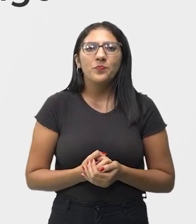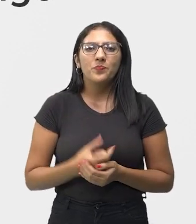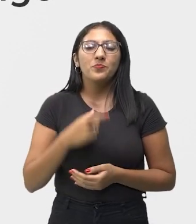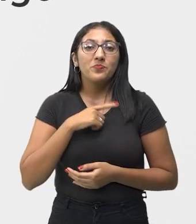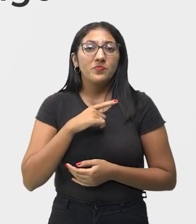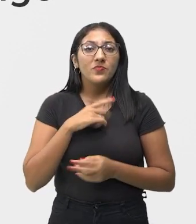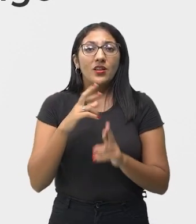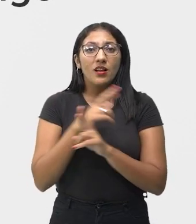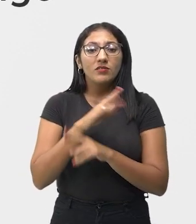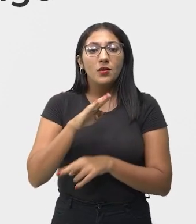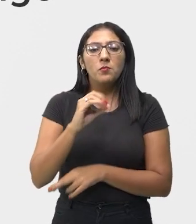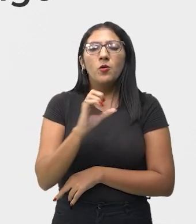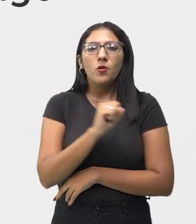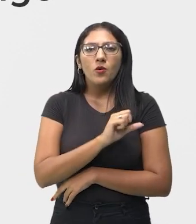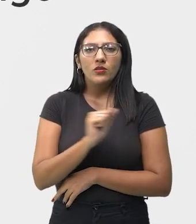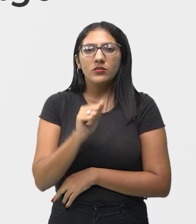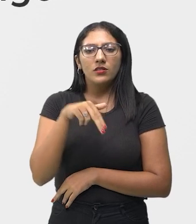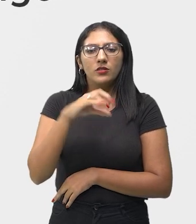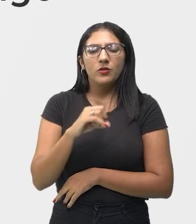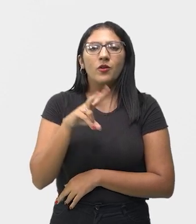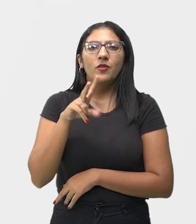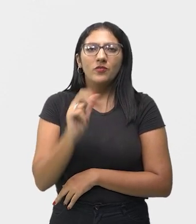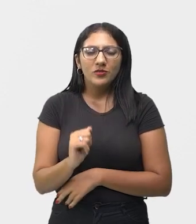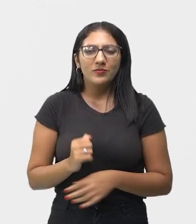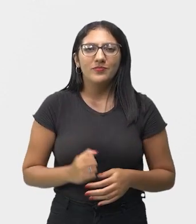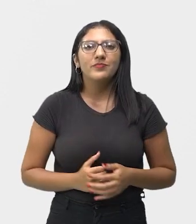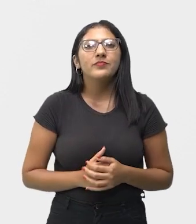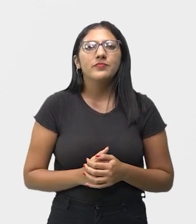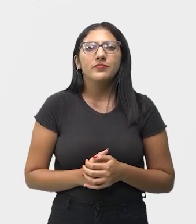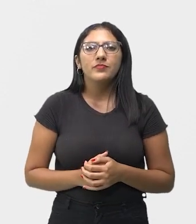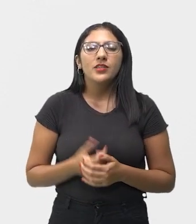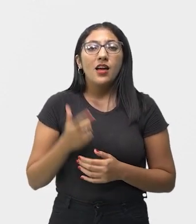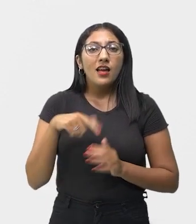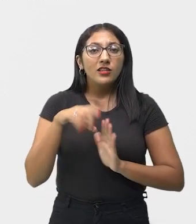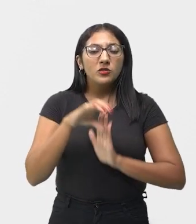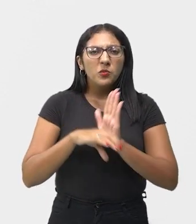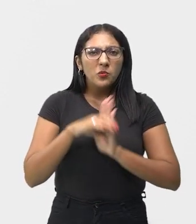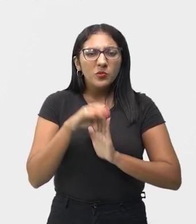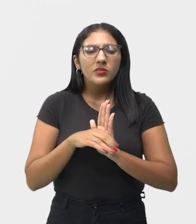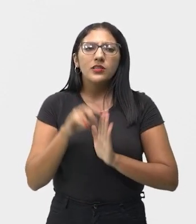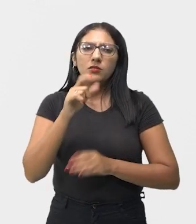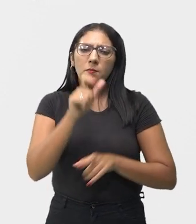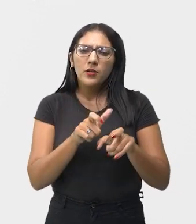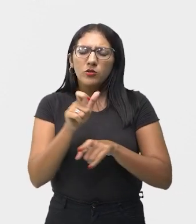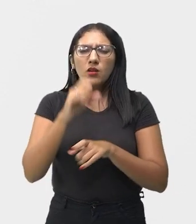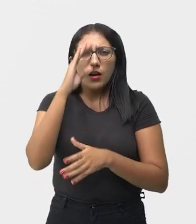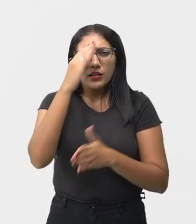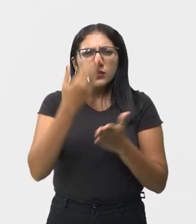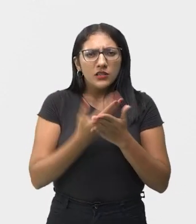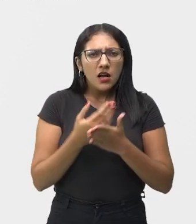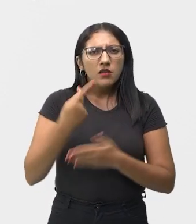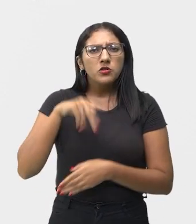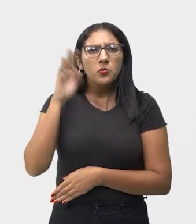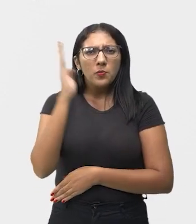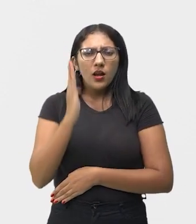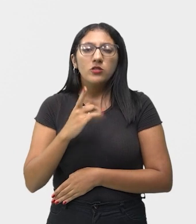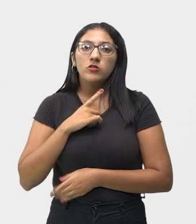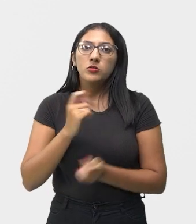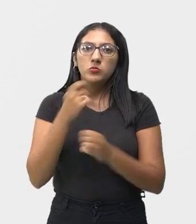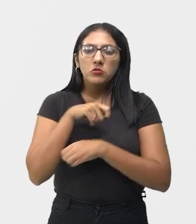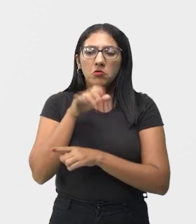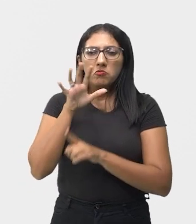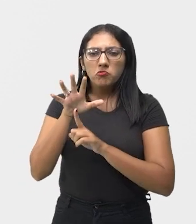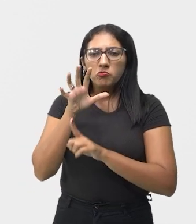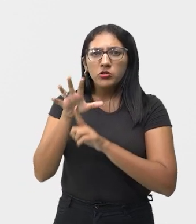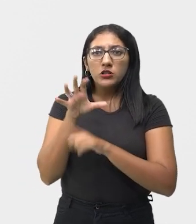é a bossa nova. Continuando esse conceito, estes artistas acreditavam que o Brasil poderia influenciar o